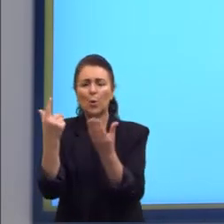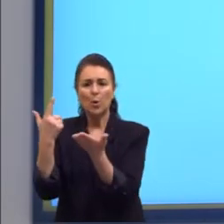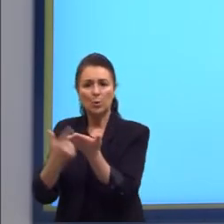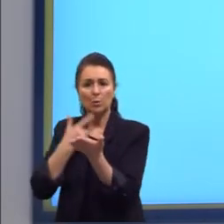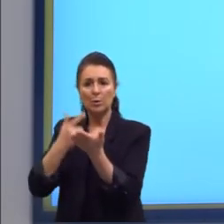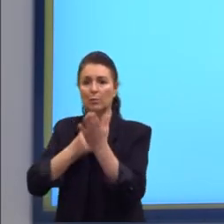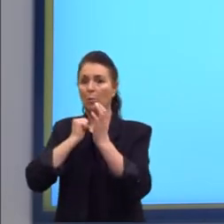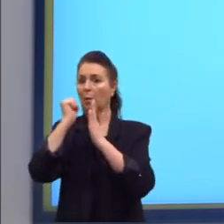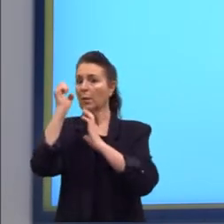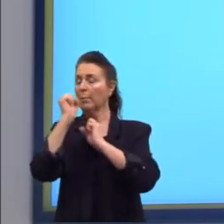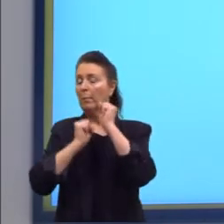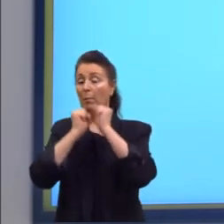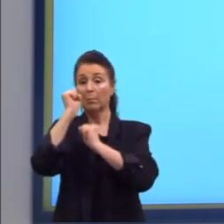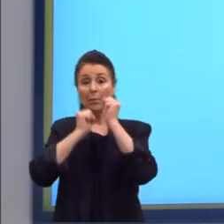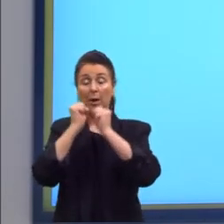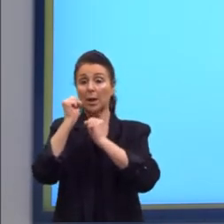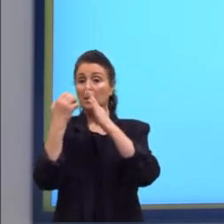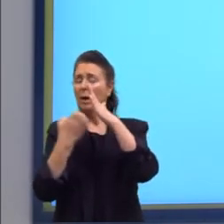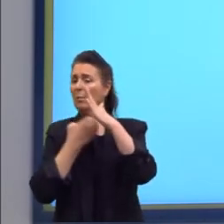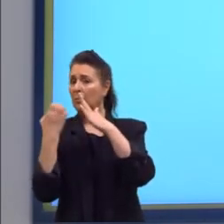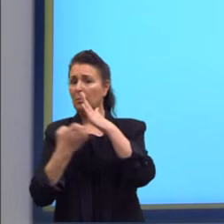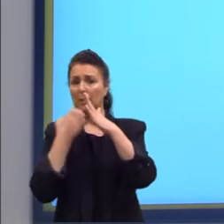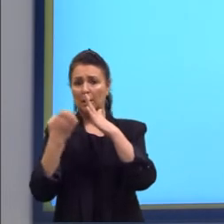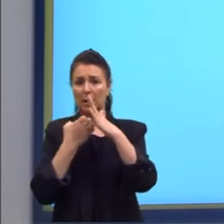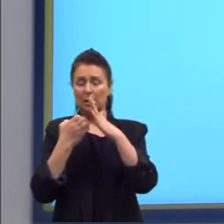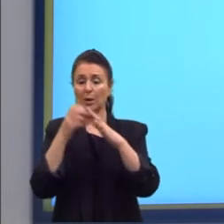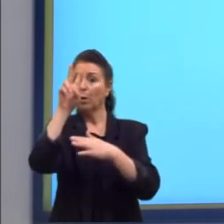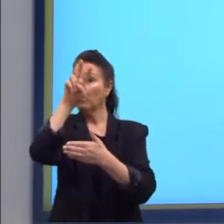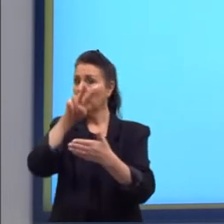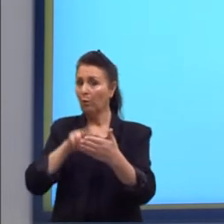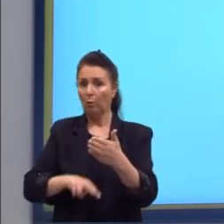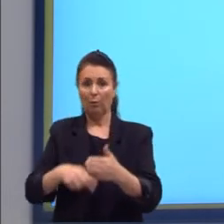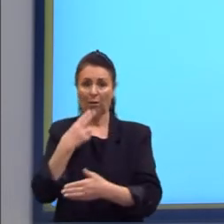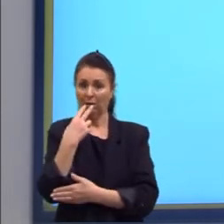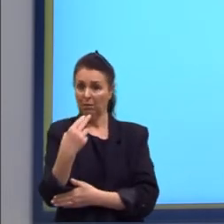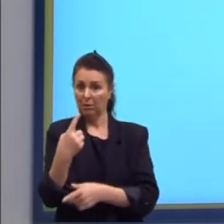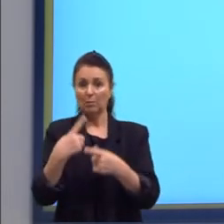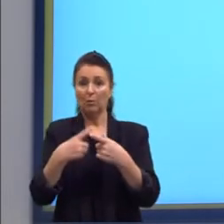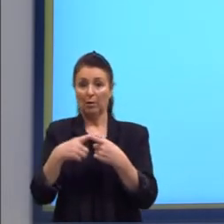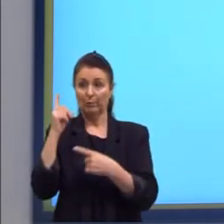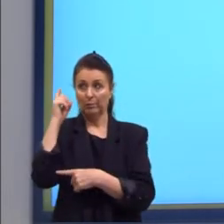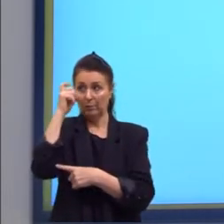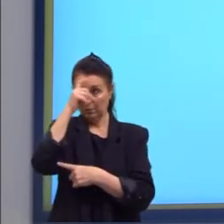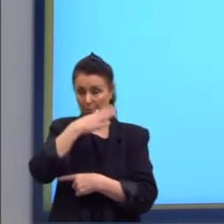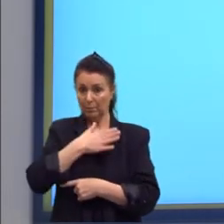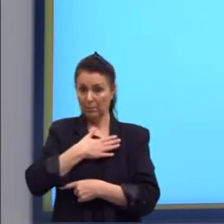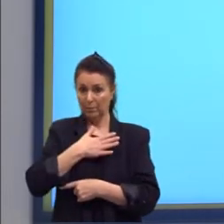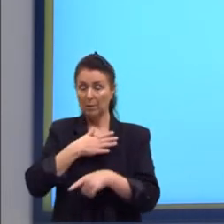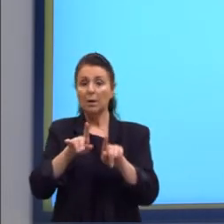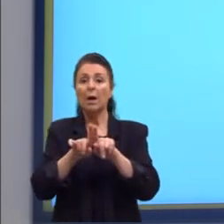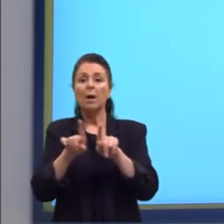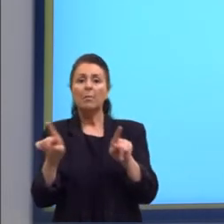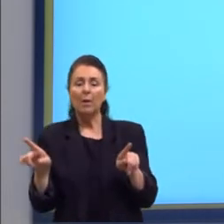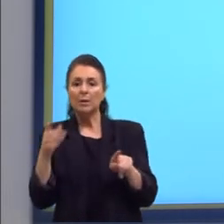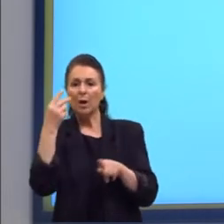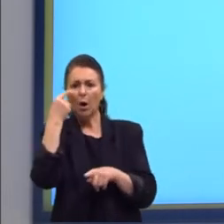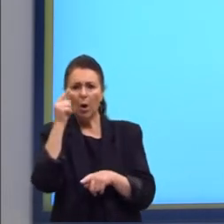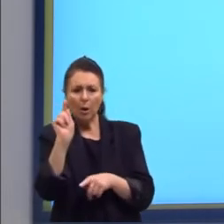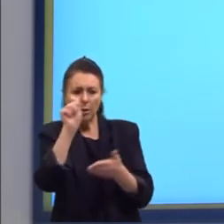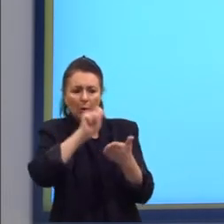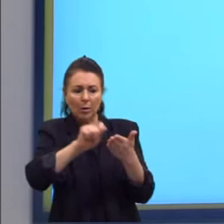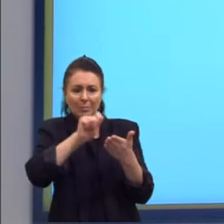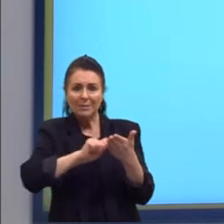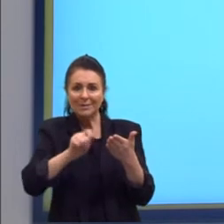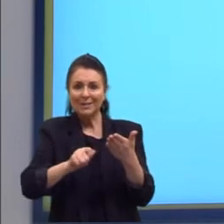gigantesca, que eu não vou ler em inglês, porque o inglês é péssimo, mas vocês têm ali como é que ele está escrito no inglês.